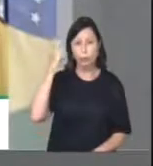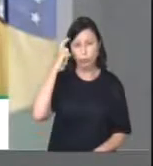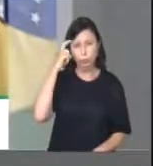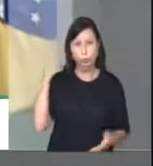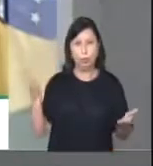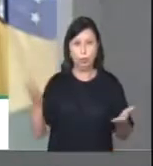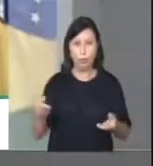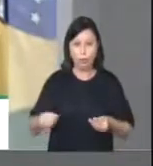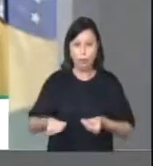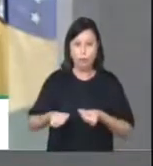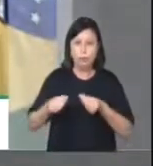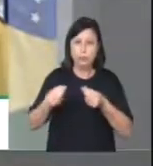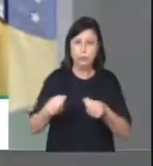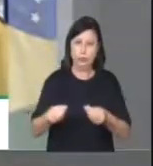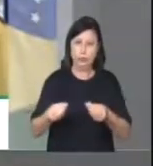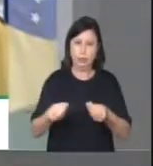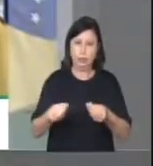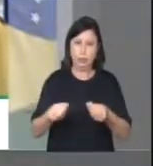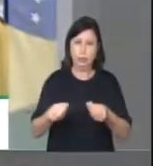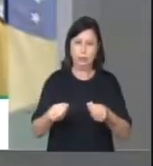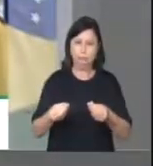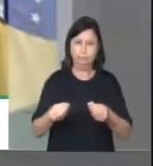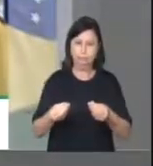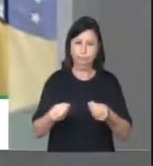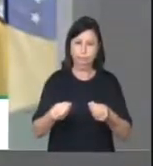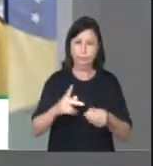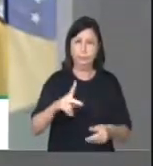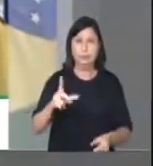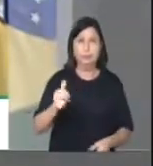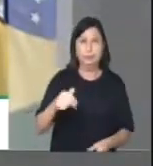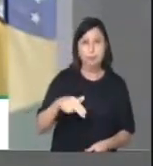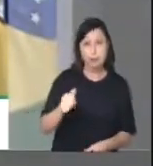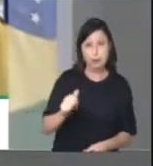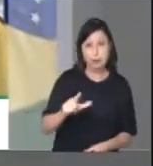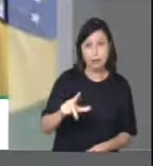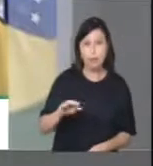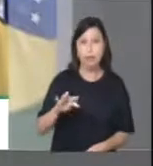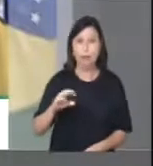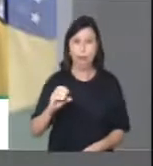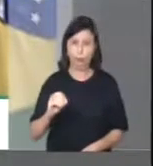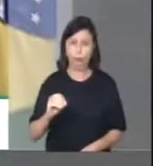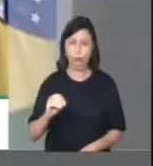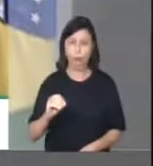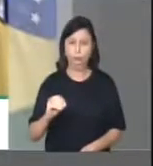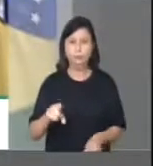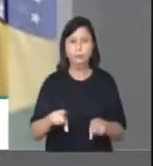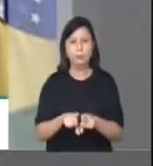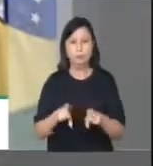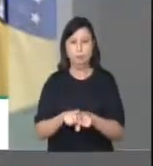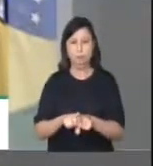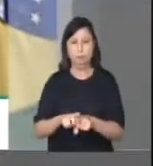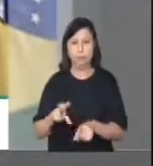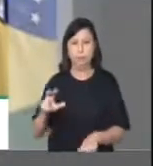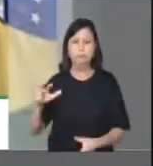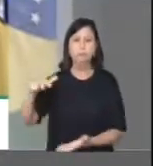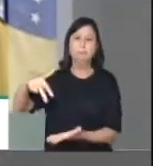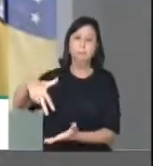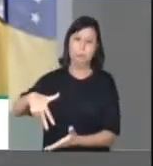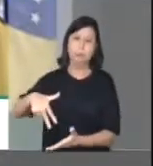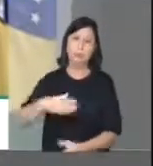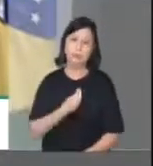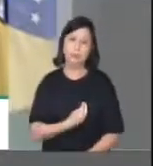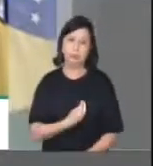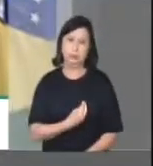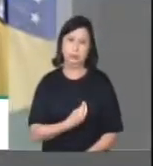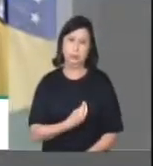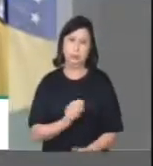será entregue hoje às 18h30 no Parácio do Planalto, com a presença minha, como presidente da Comissão de Cultura da Câmara dos